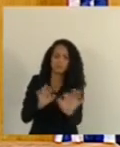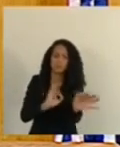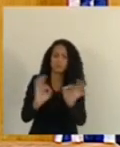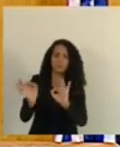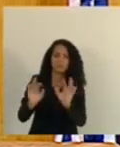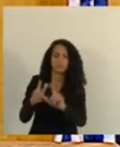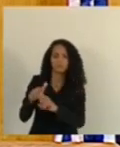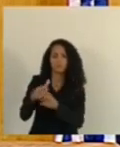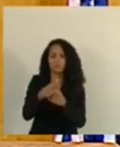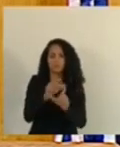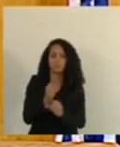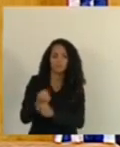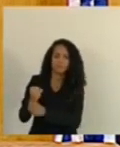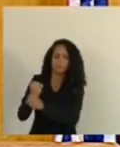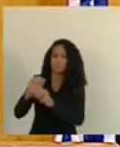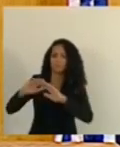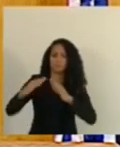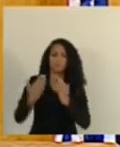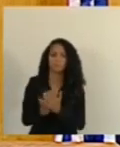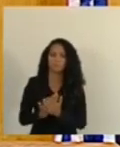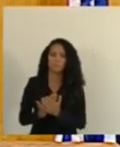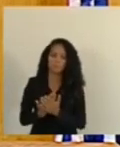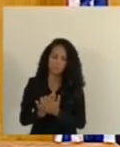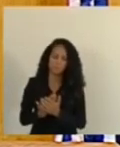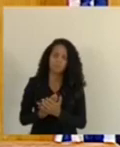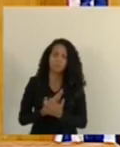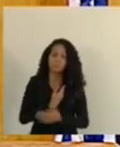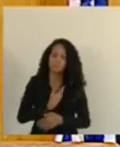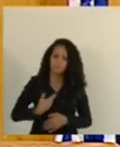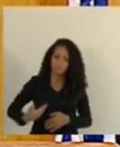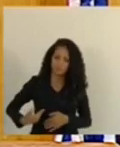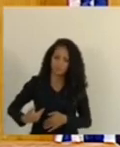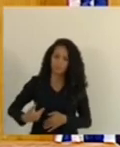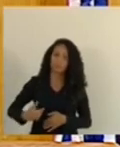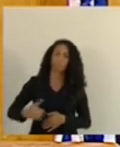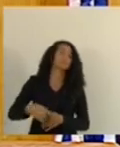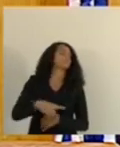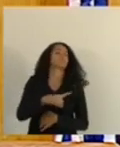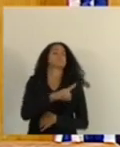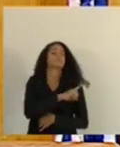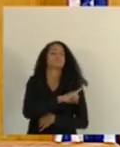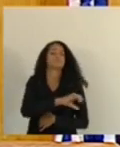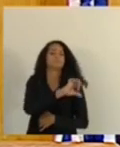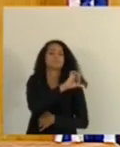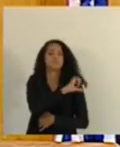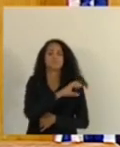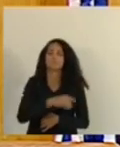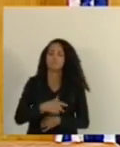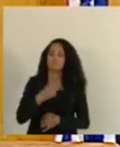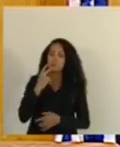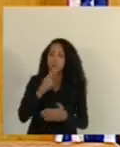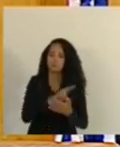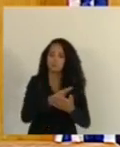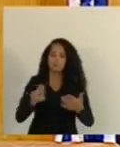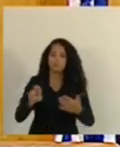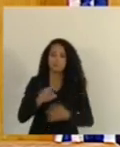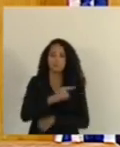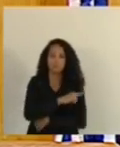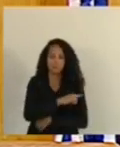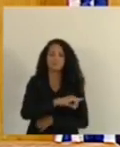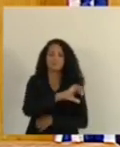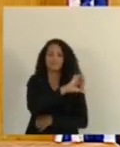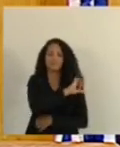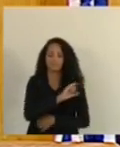da escola de ensino, a escola estadual de ensino fundamental. Aqui tem sido fundamental e médio, mas ela tem